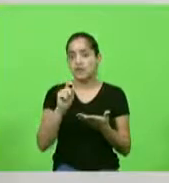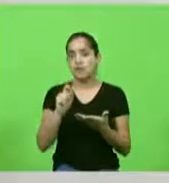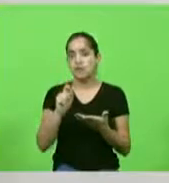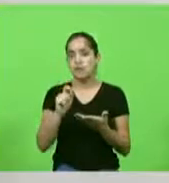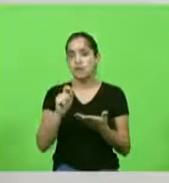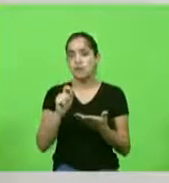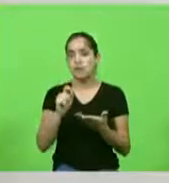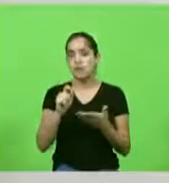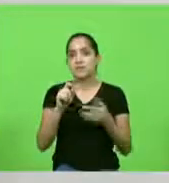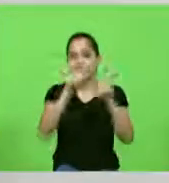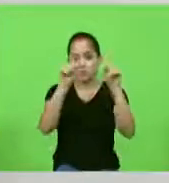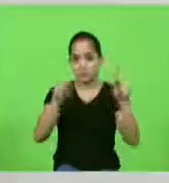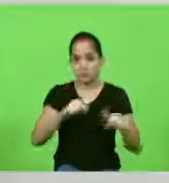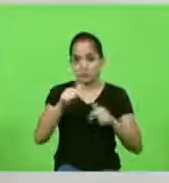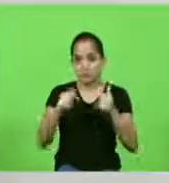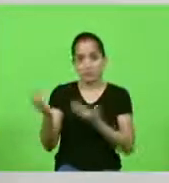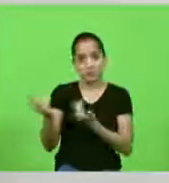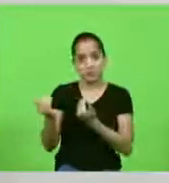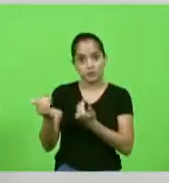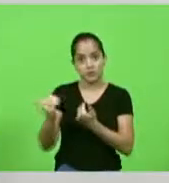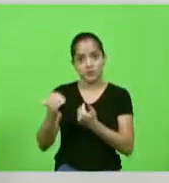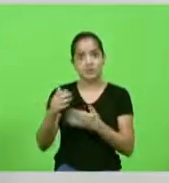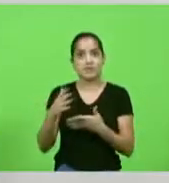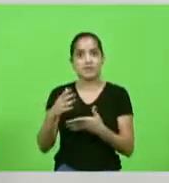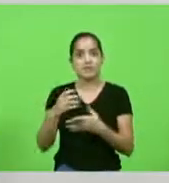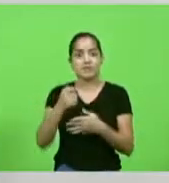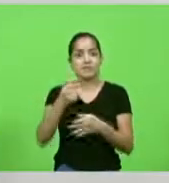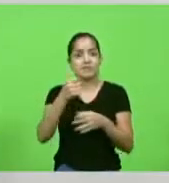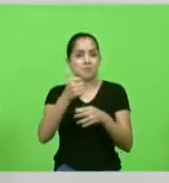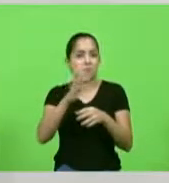funcionário mais novo tem quase 20 anos de casa